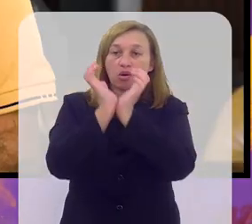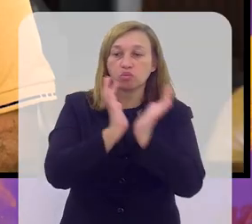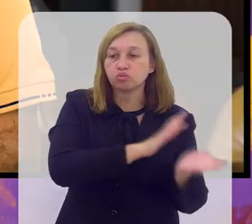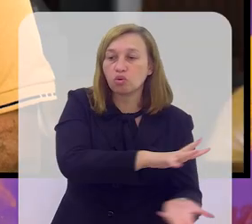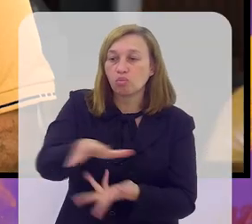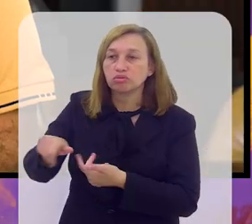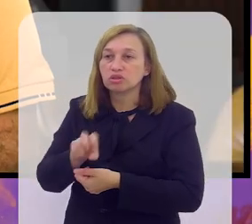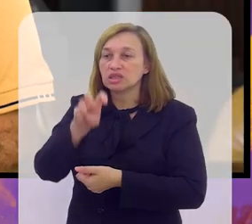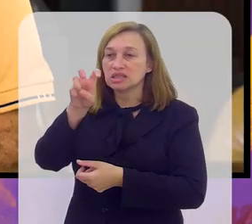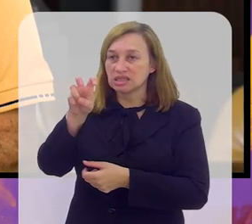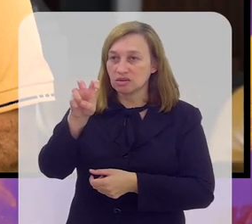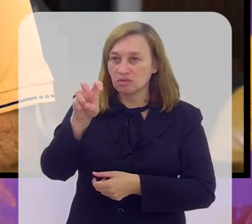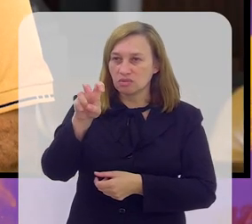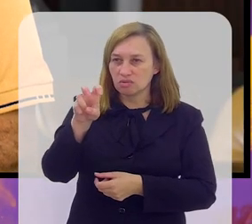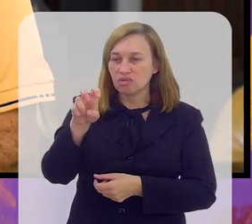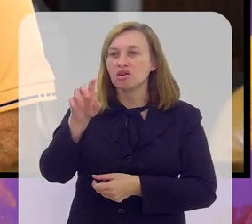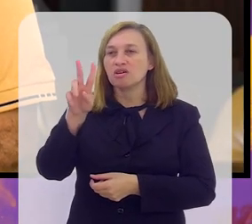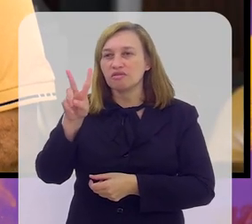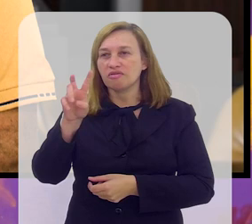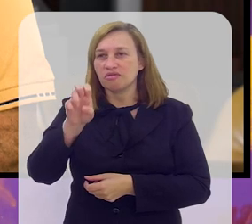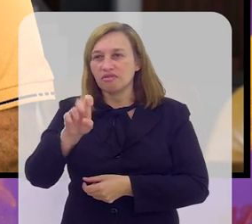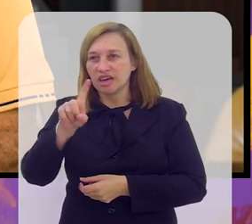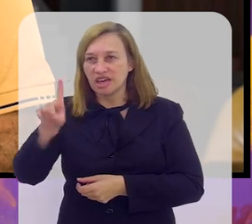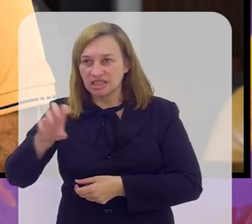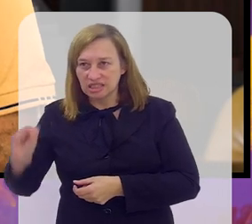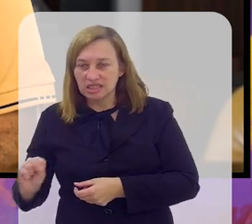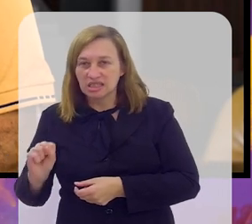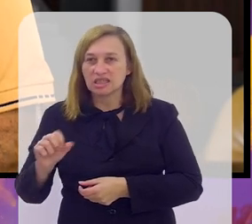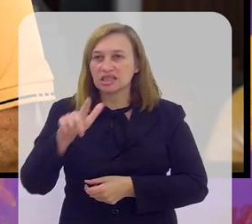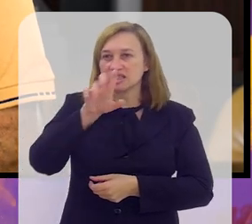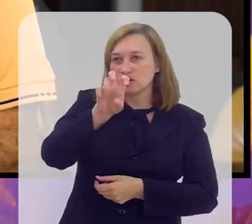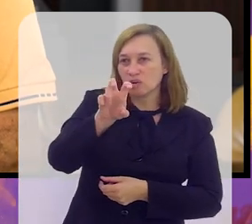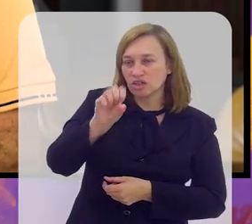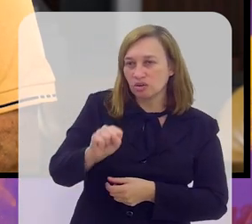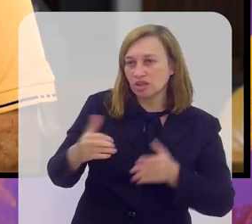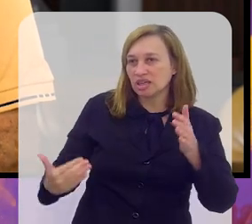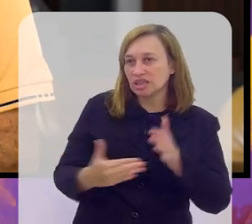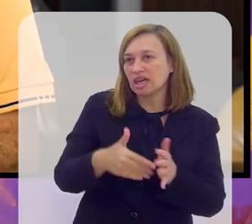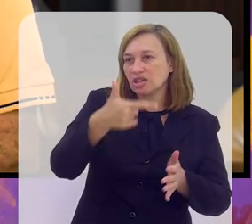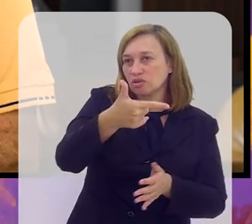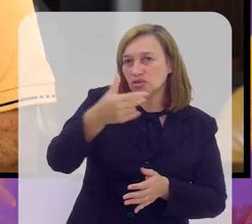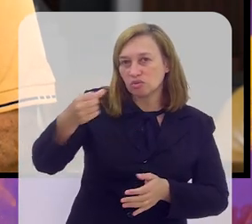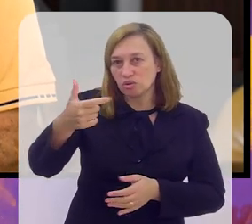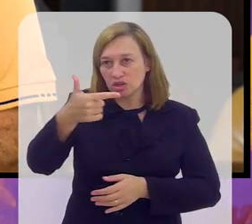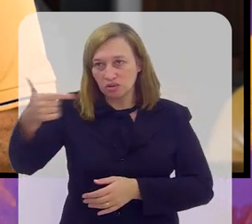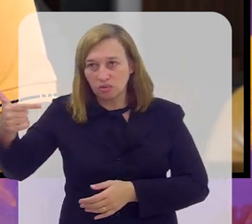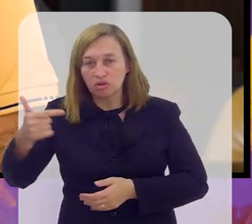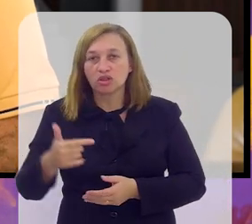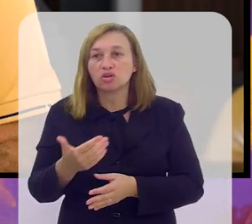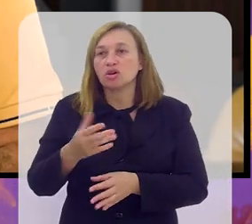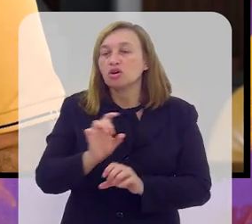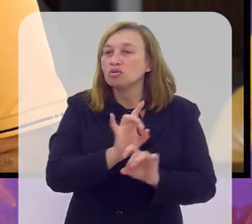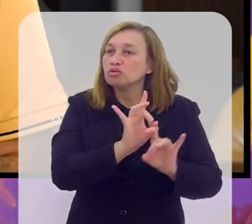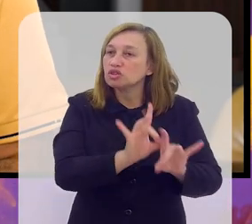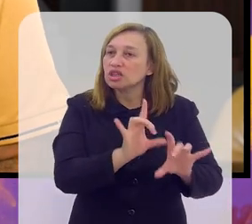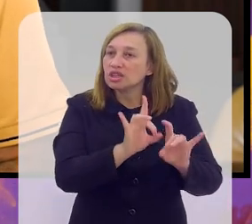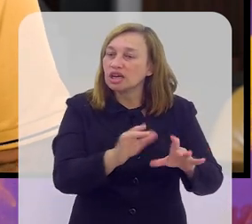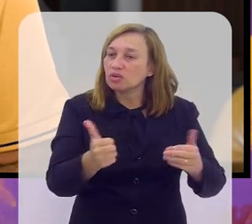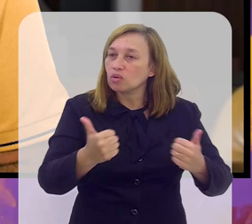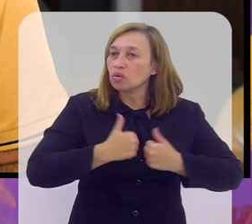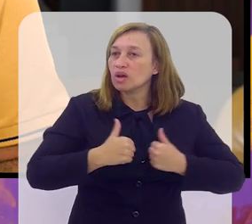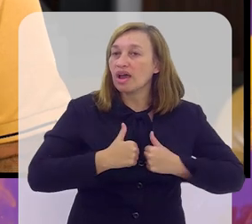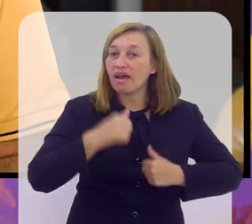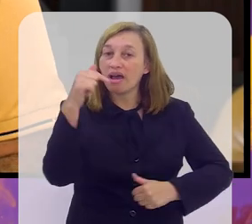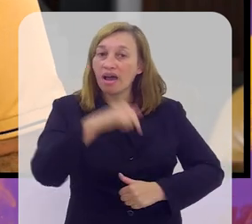do mundo, cinco vezes campeão do mundo, a começar em 58 até 2002, os treinadores eram